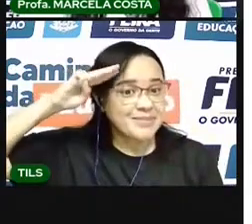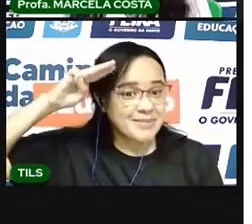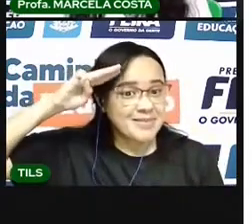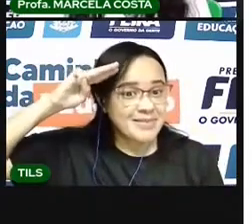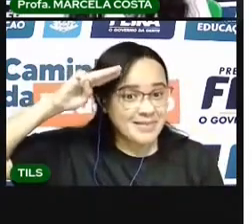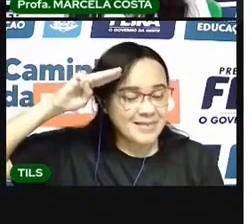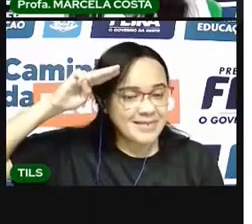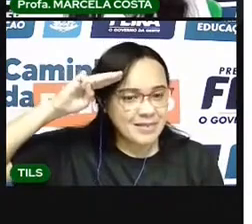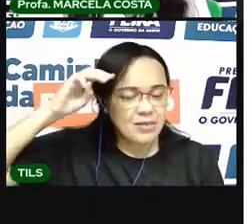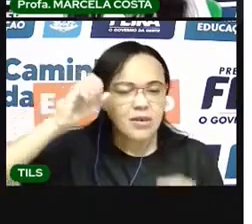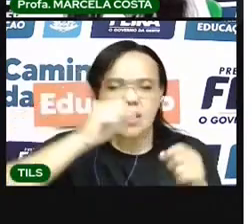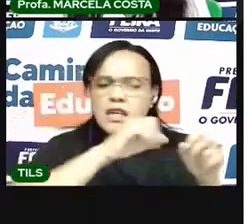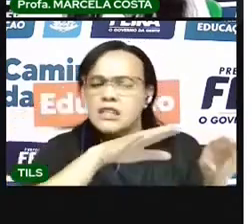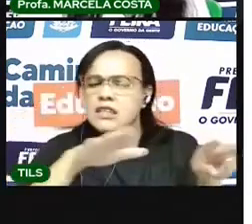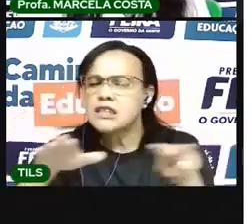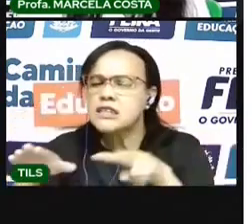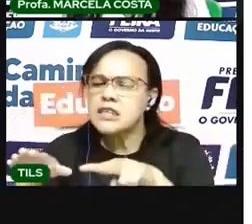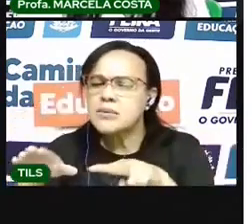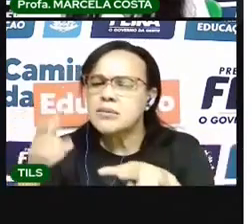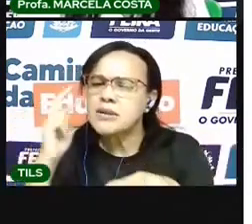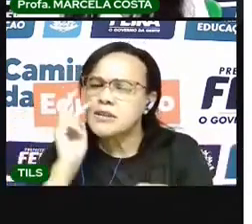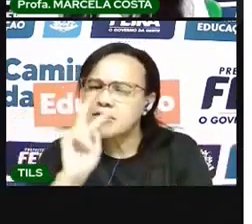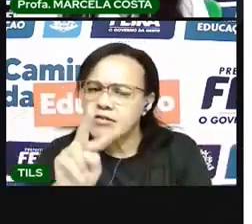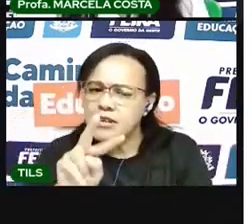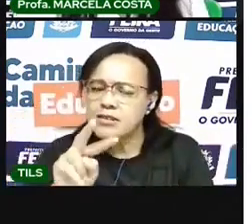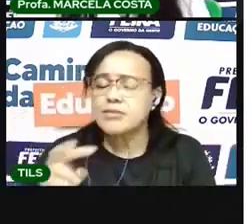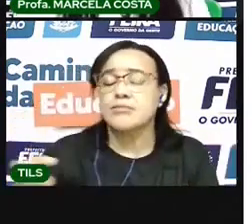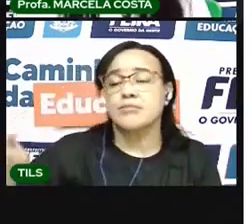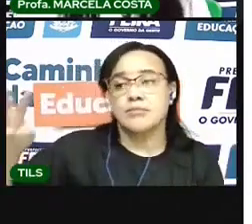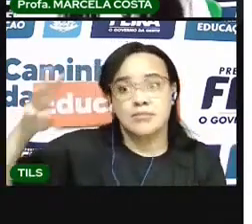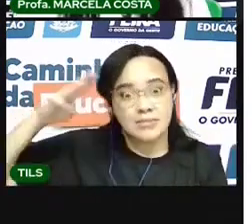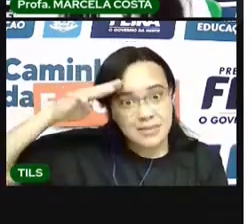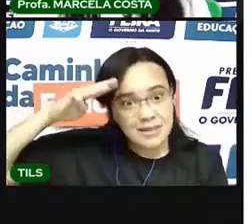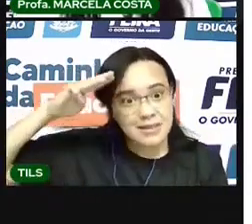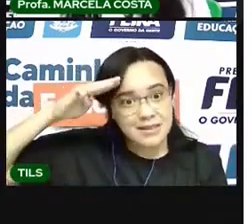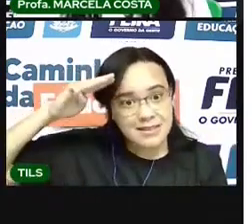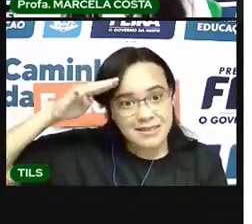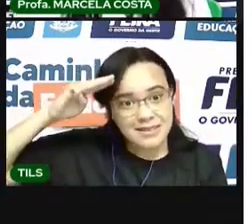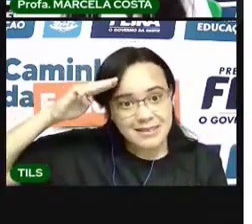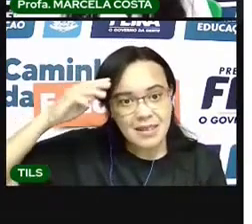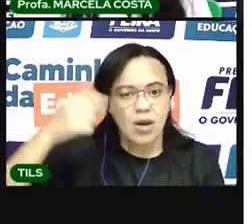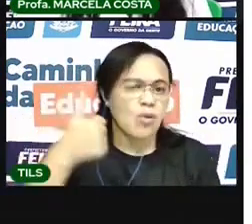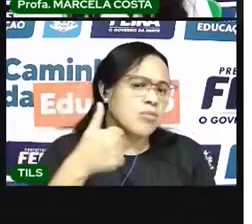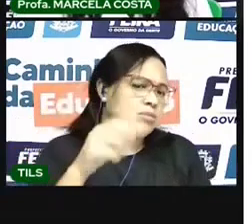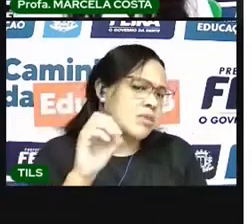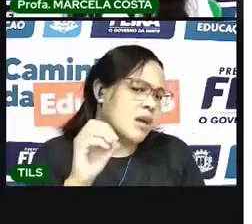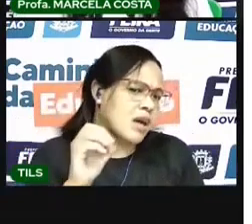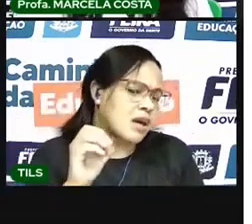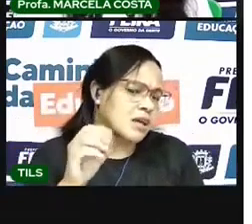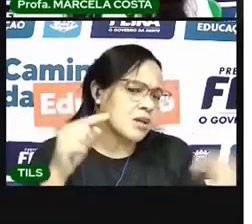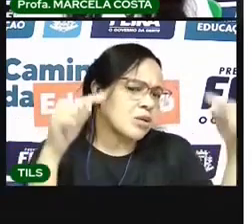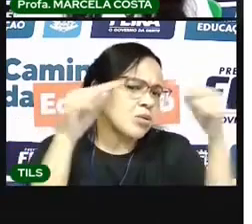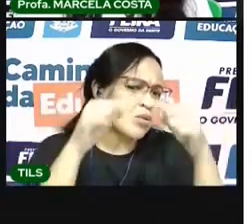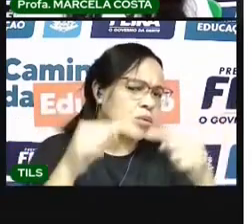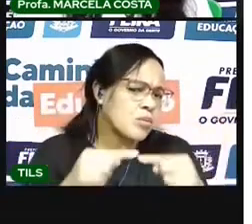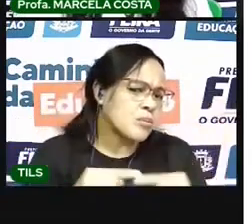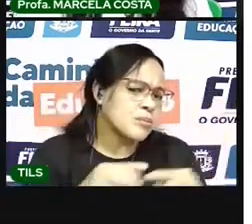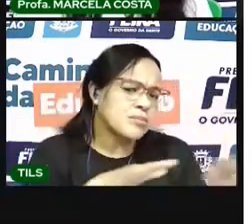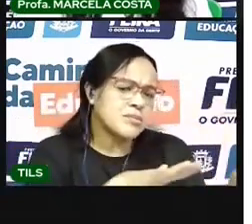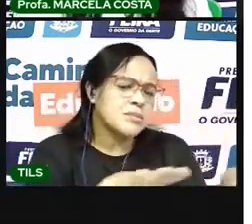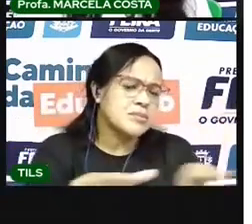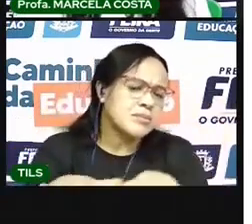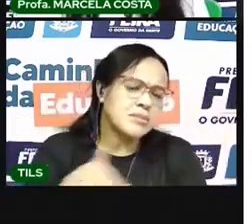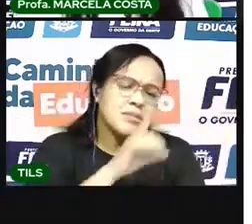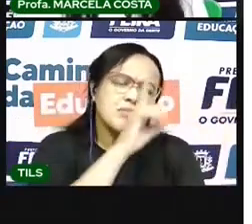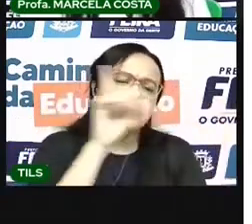estão aqui em cima. E é possível ver, ó. Terça-feira. O número 10. E está em qual dia da semana?